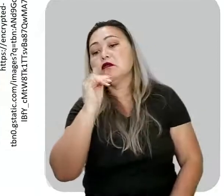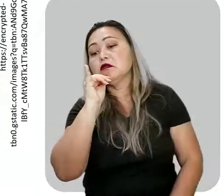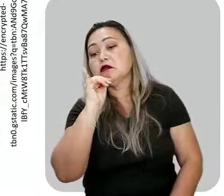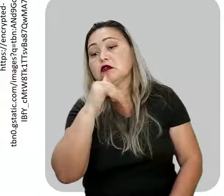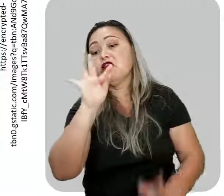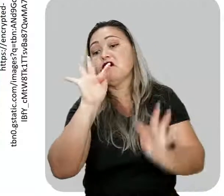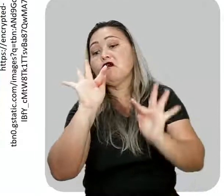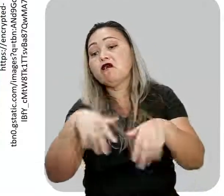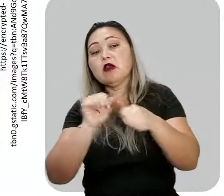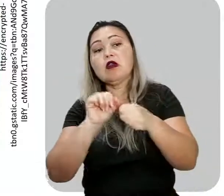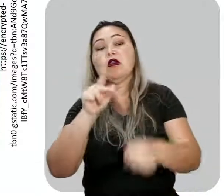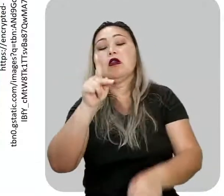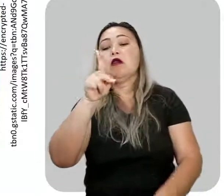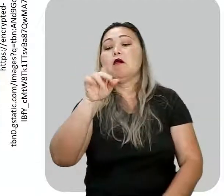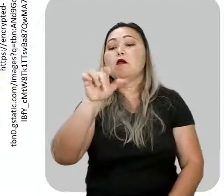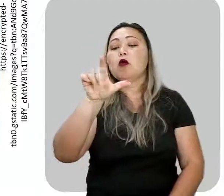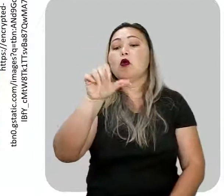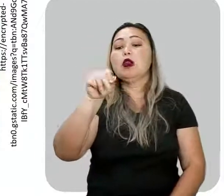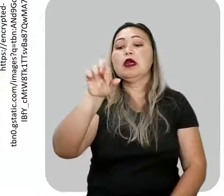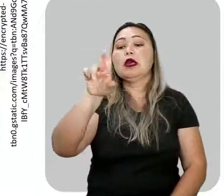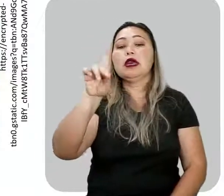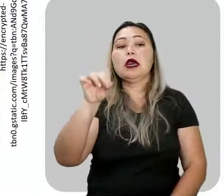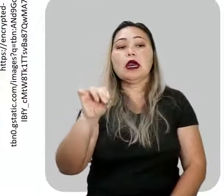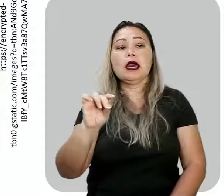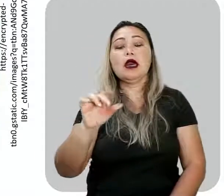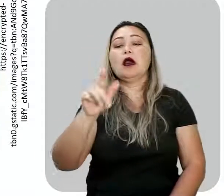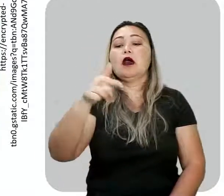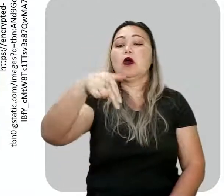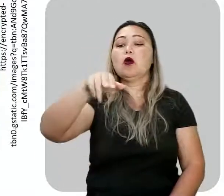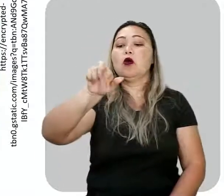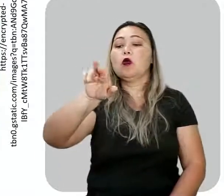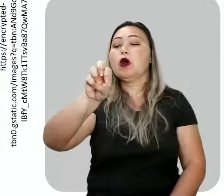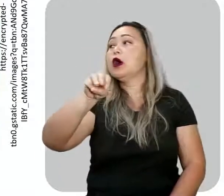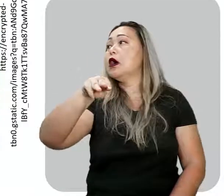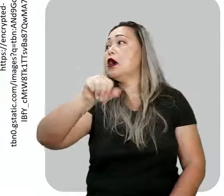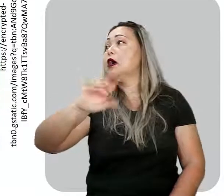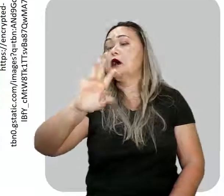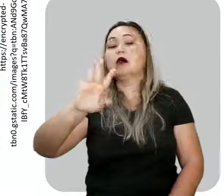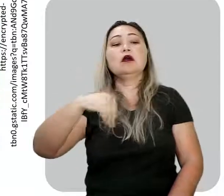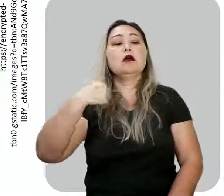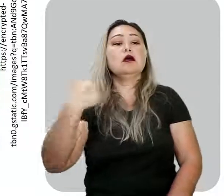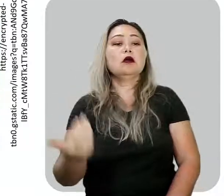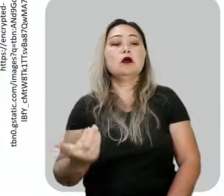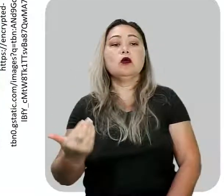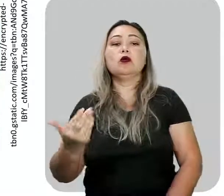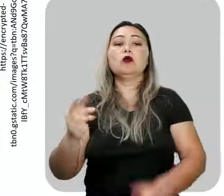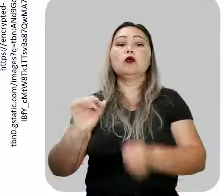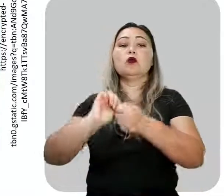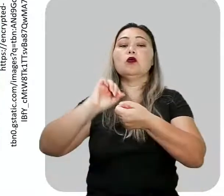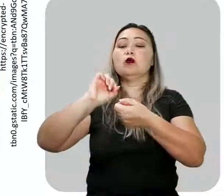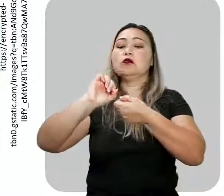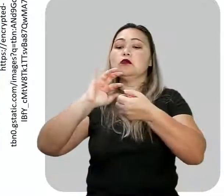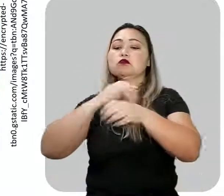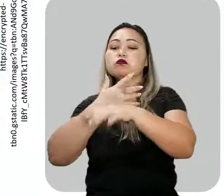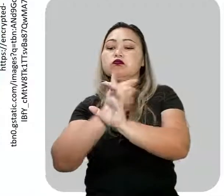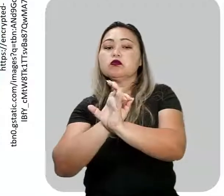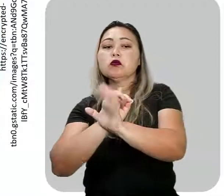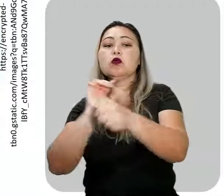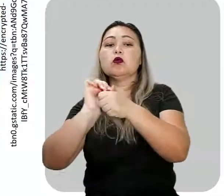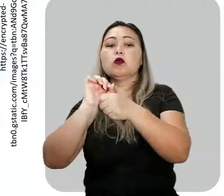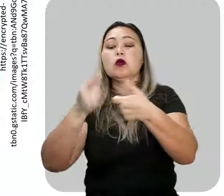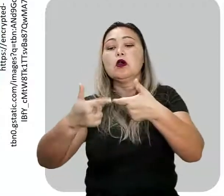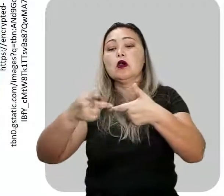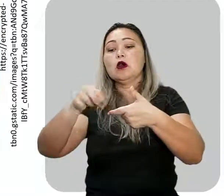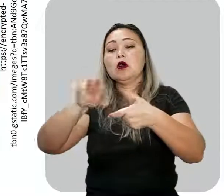Quaresma, pré-modernismo, autor Lima Barreto. Os Sectões, pré-modernismo,